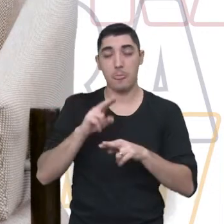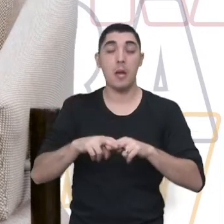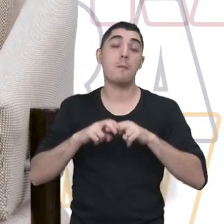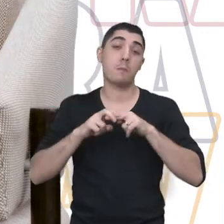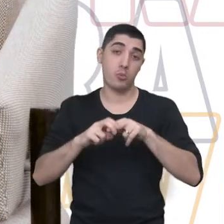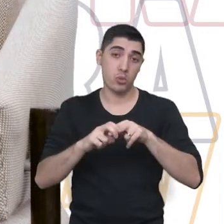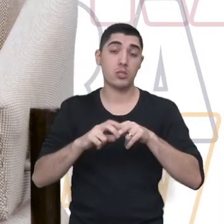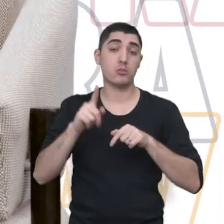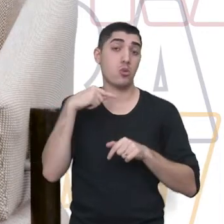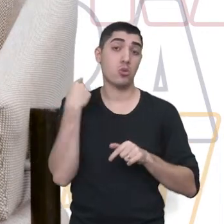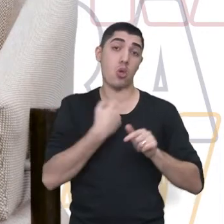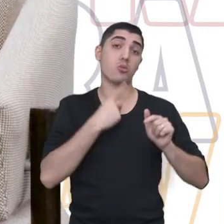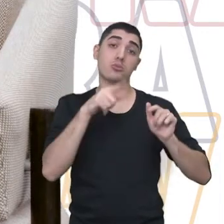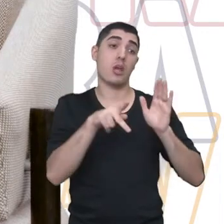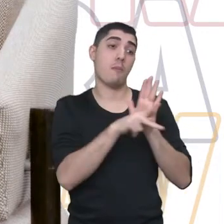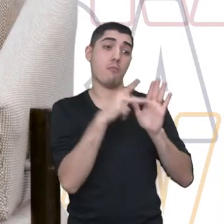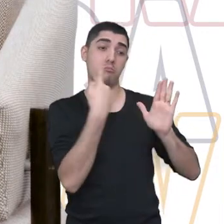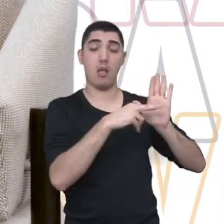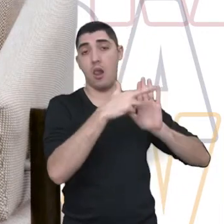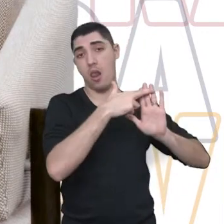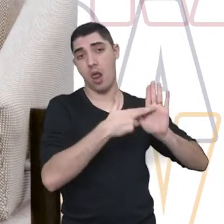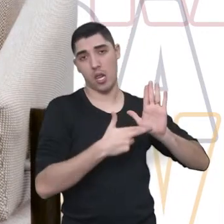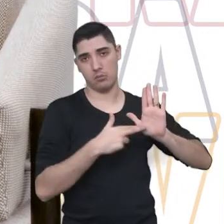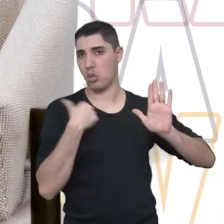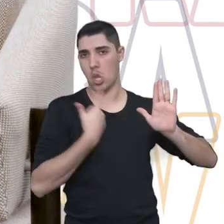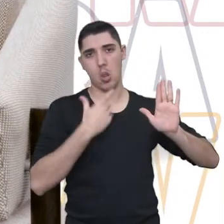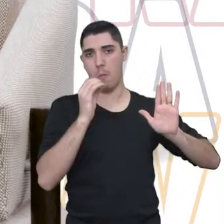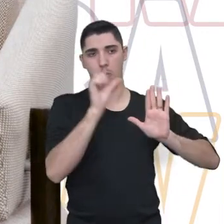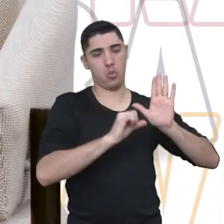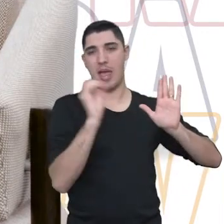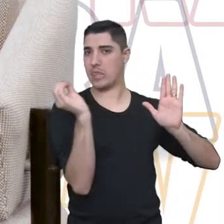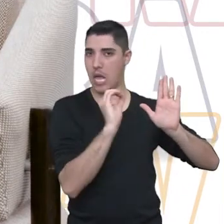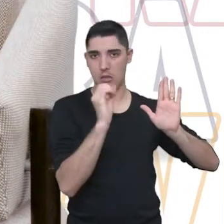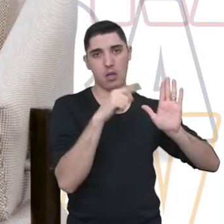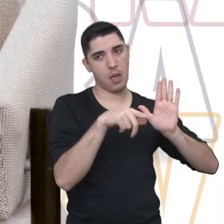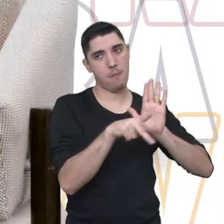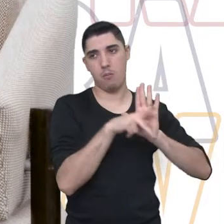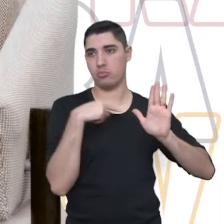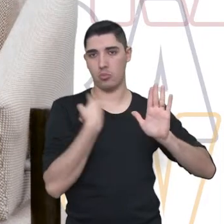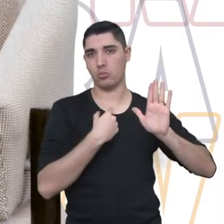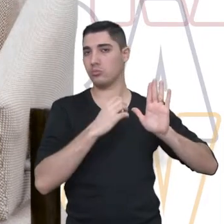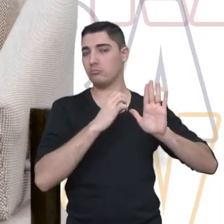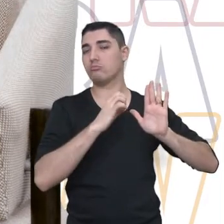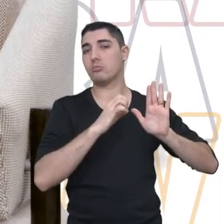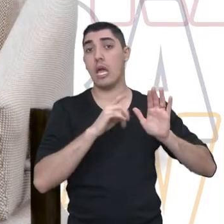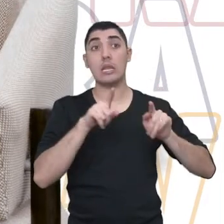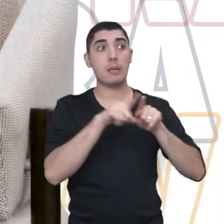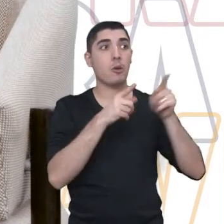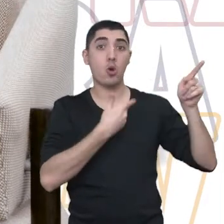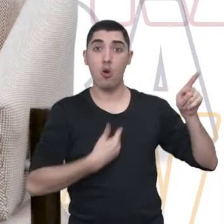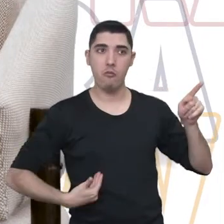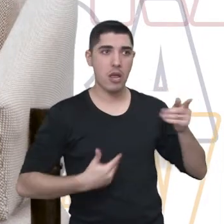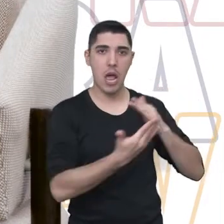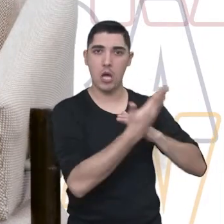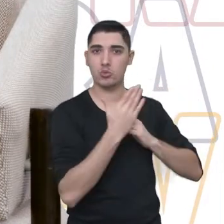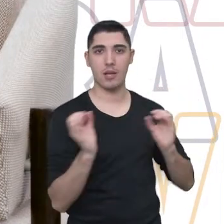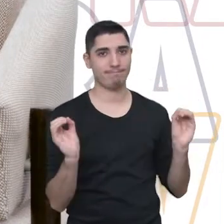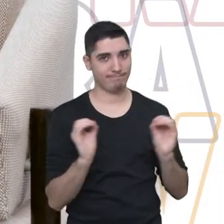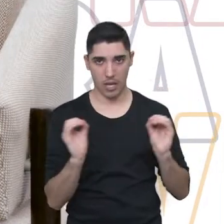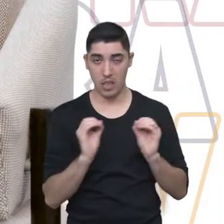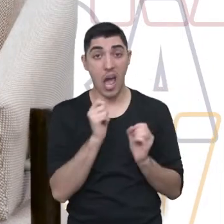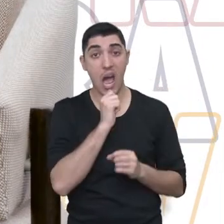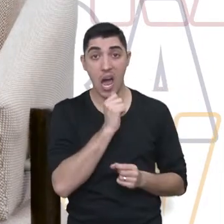porque isso está no nosso estatuto desde sempre e não mudamos, né? Nós não temos uma ajuda governamental,